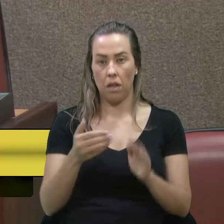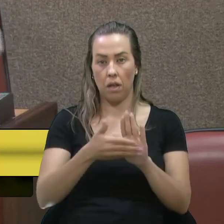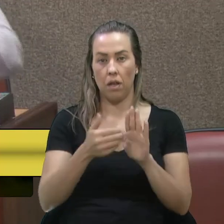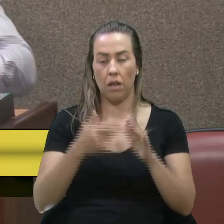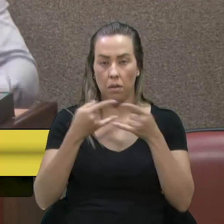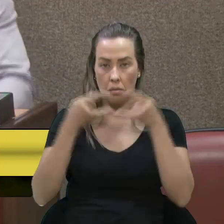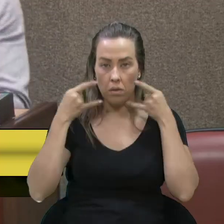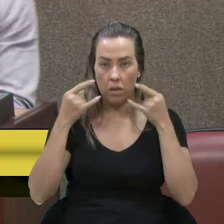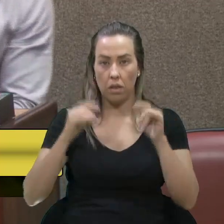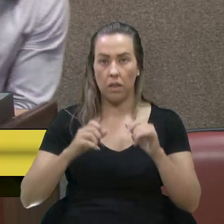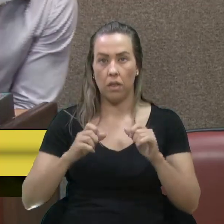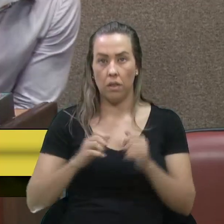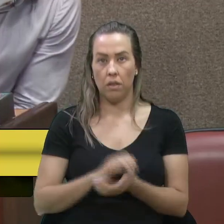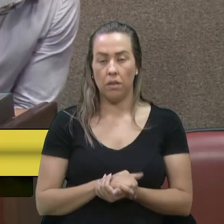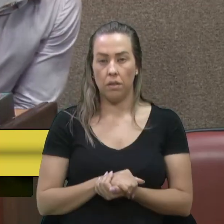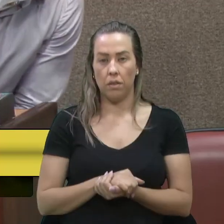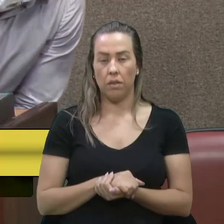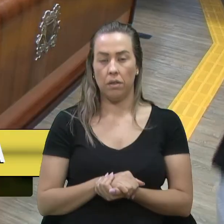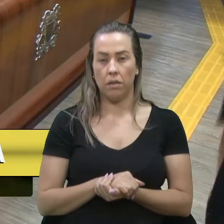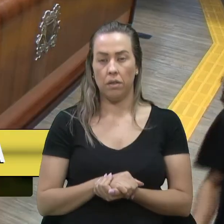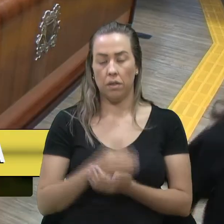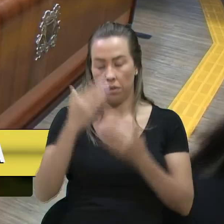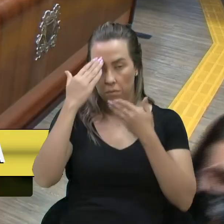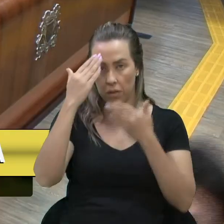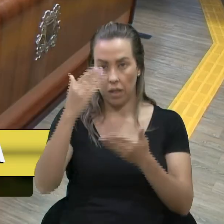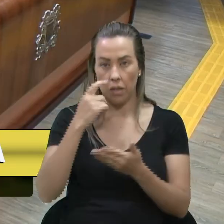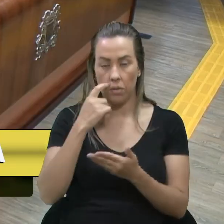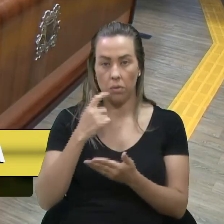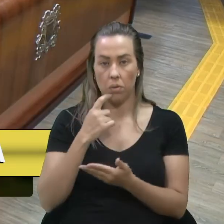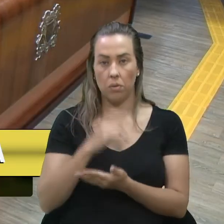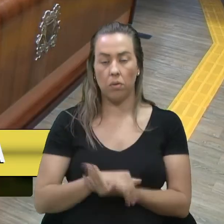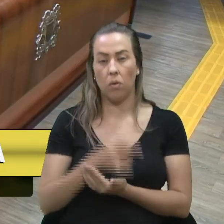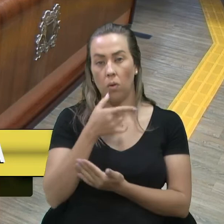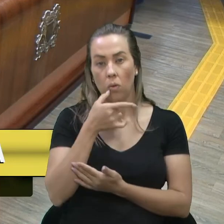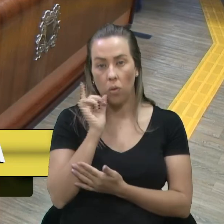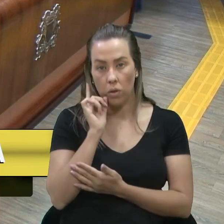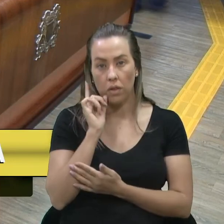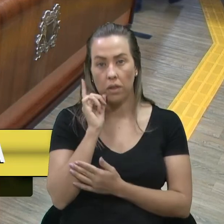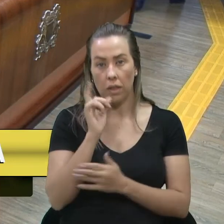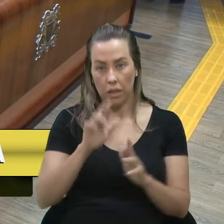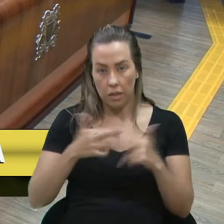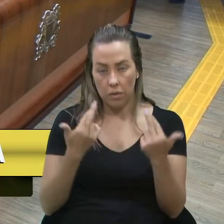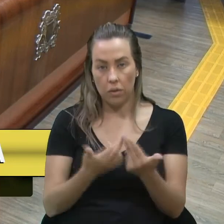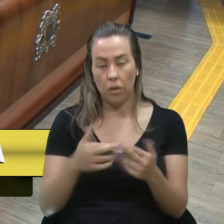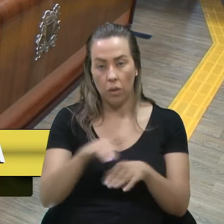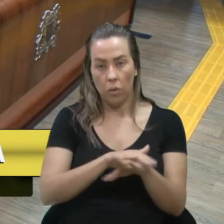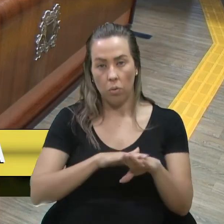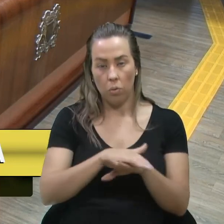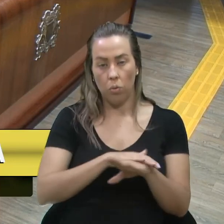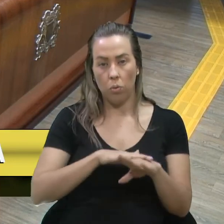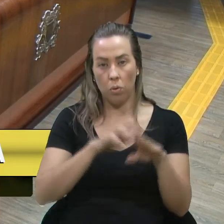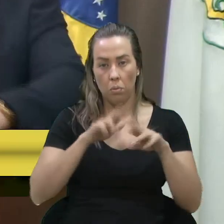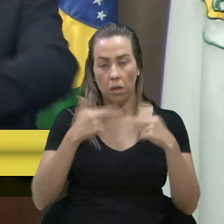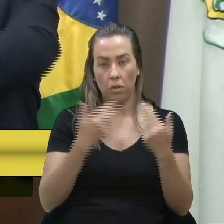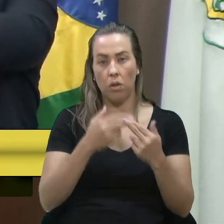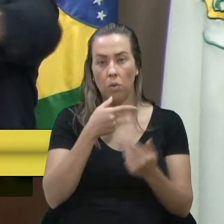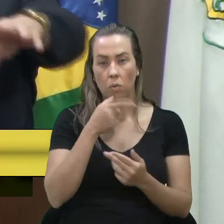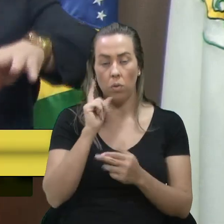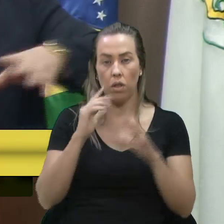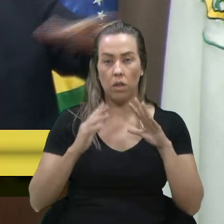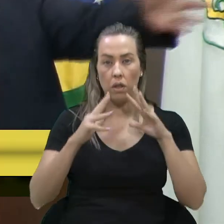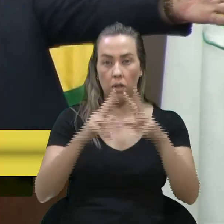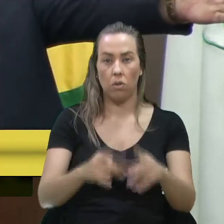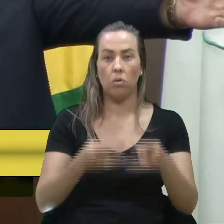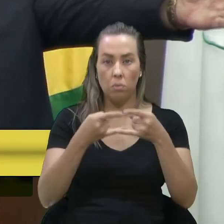uso da máscara em espaço aberto. Obrigado, vereador. Ontem a gente compartilhou aqui, nós tivemos numa sessão solene, estava todo